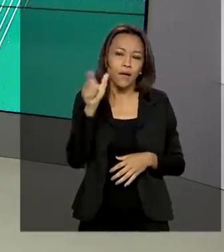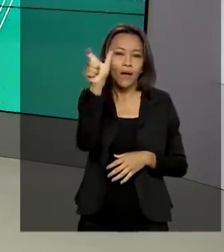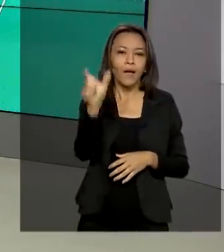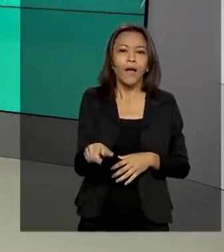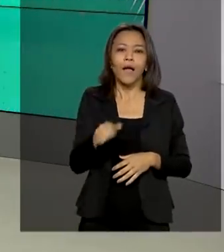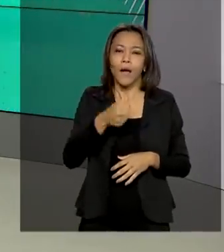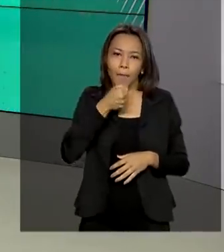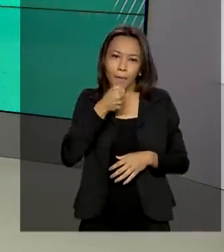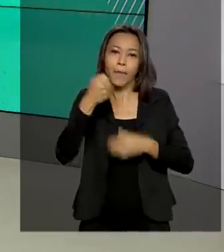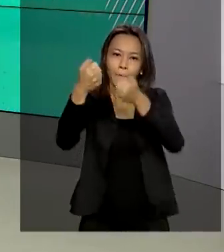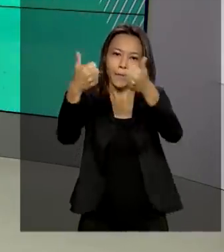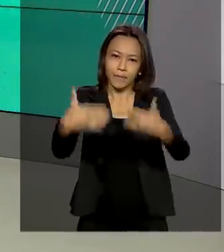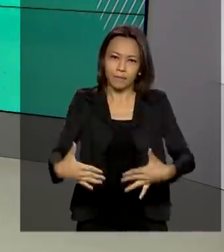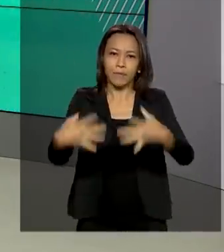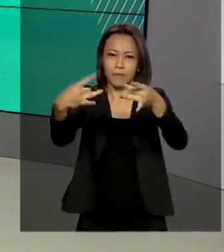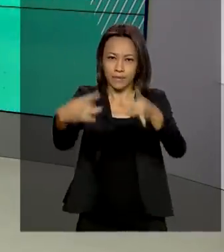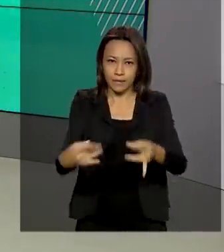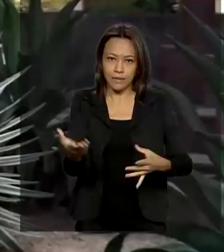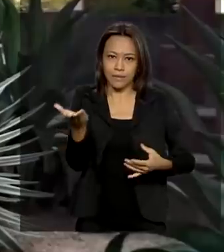Boiunga tem os detalhes para a gente.